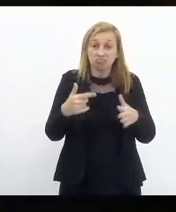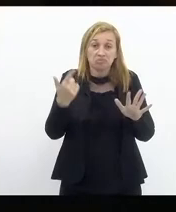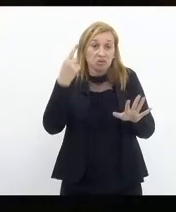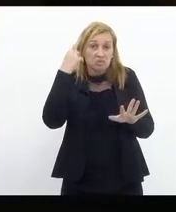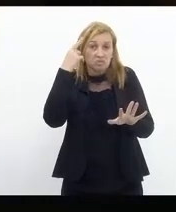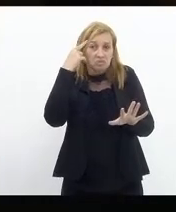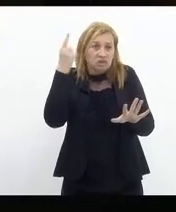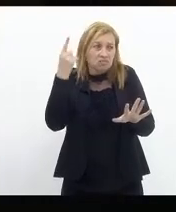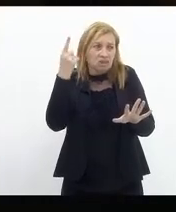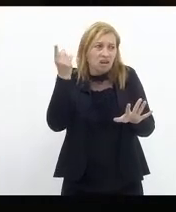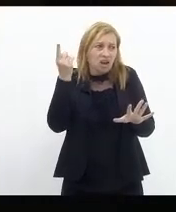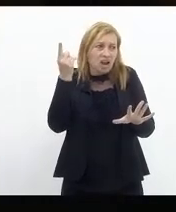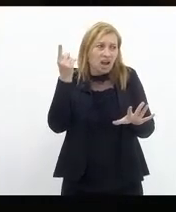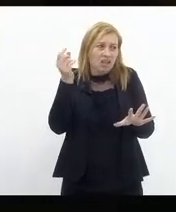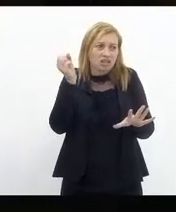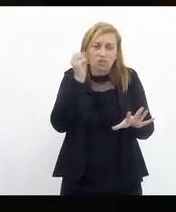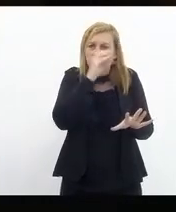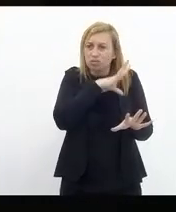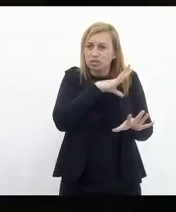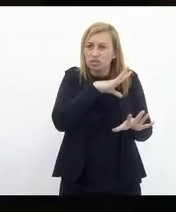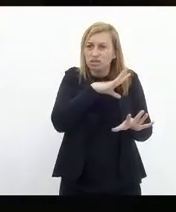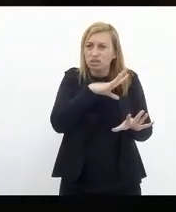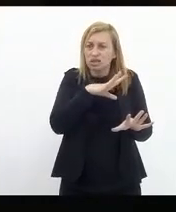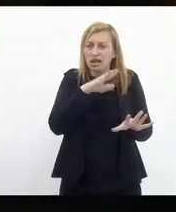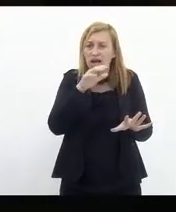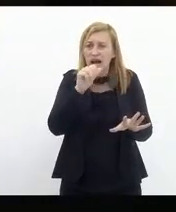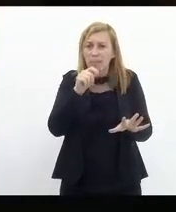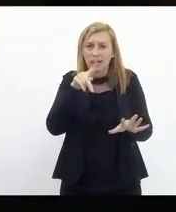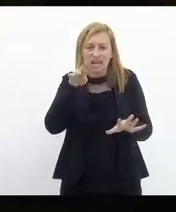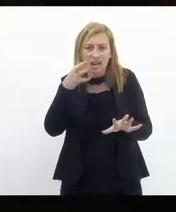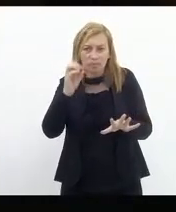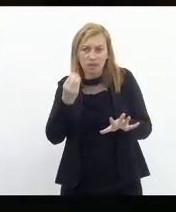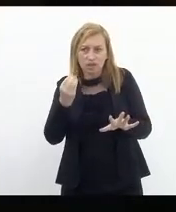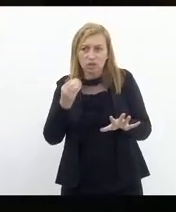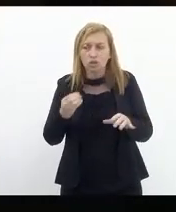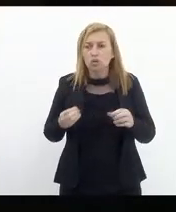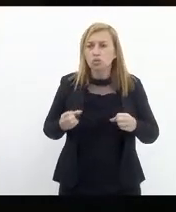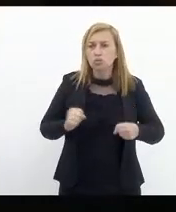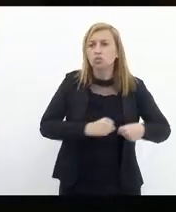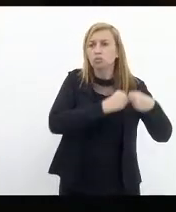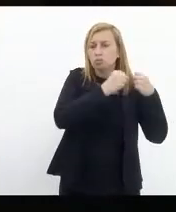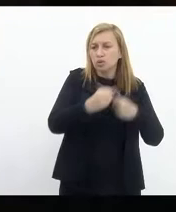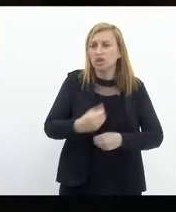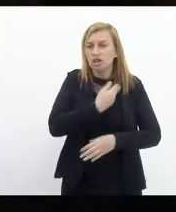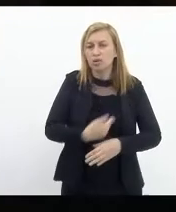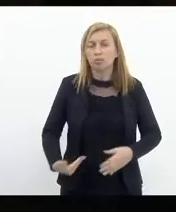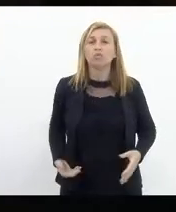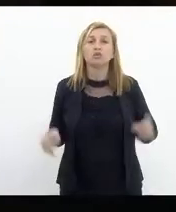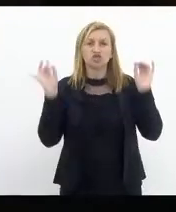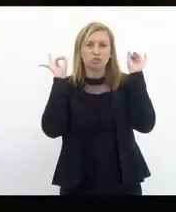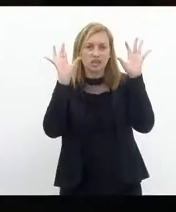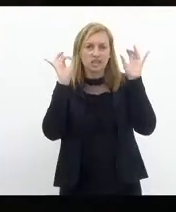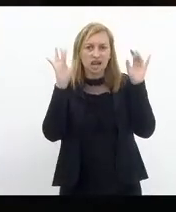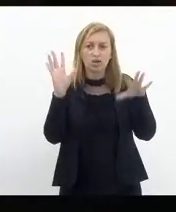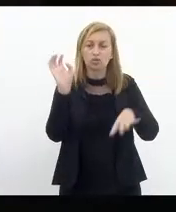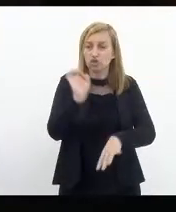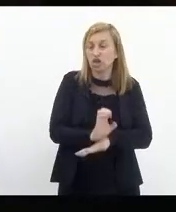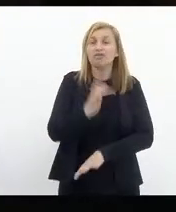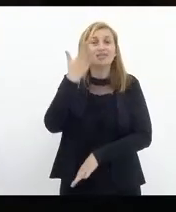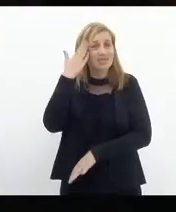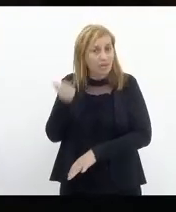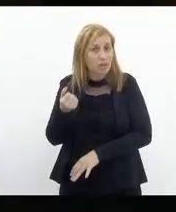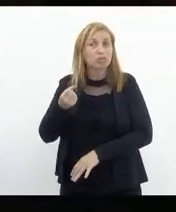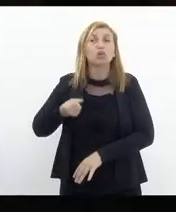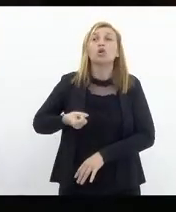absurda de aparelhamento do poder público, em especial do Estado, sabemos o